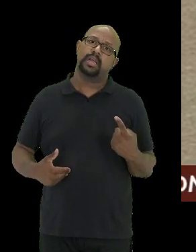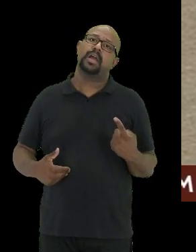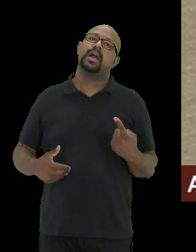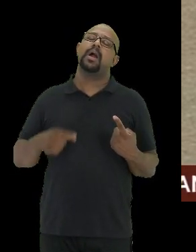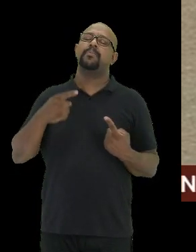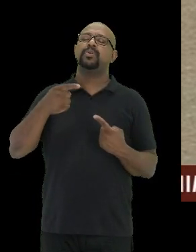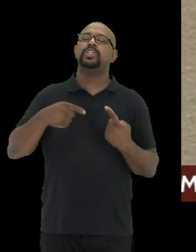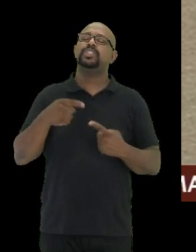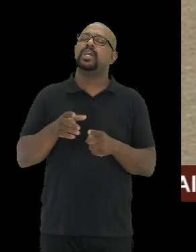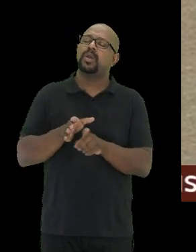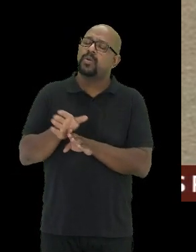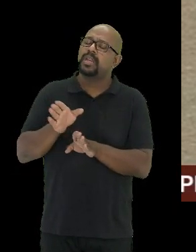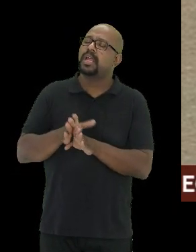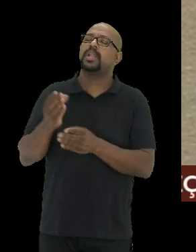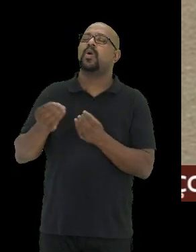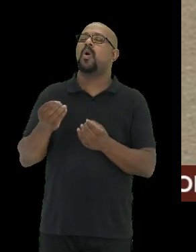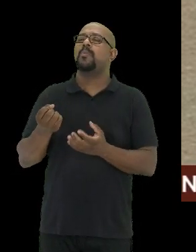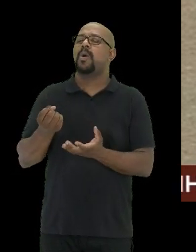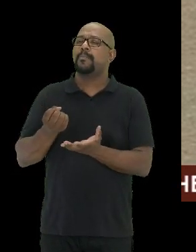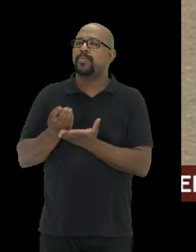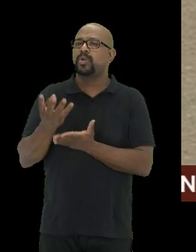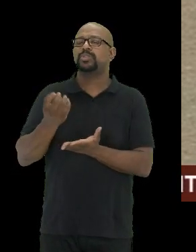orientam a forma da produção